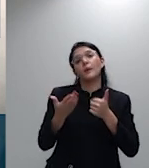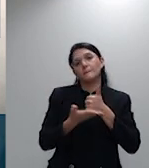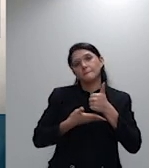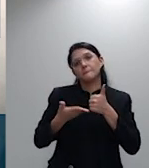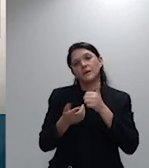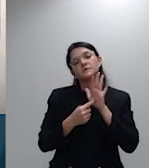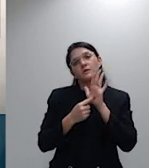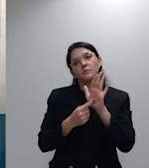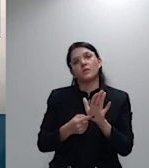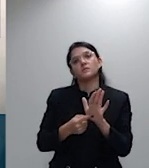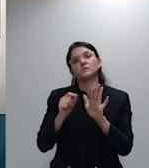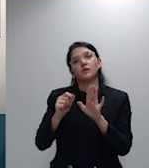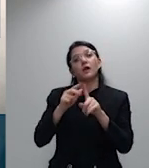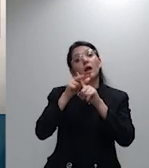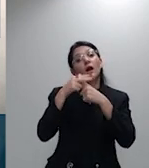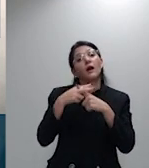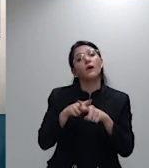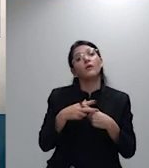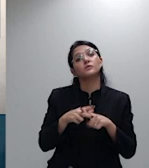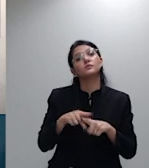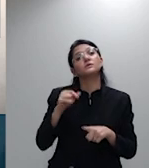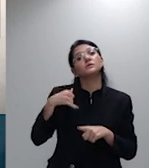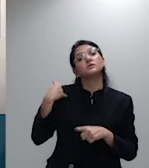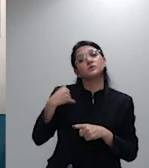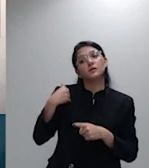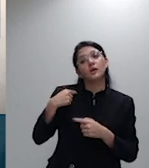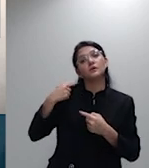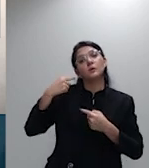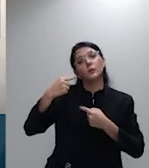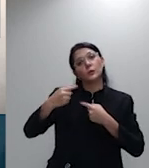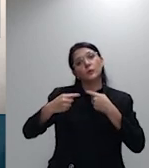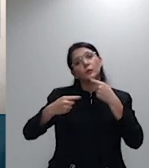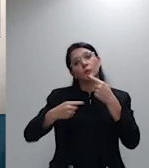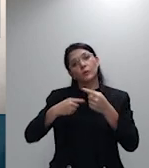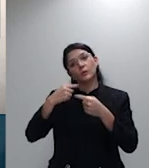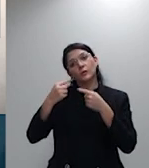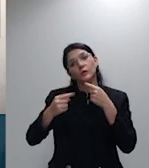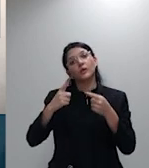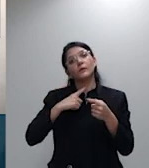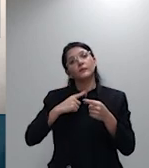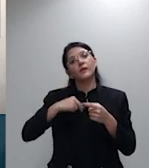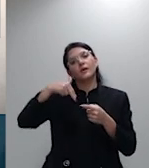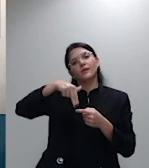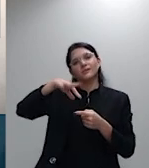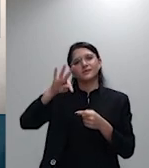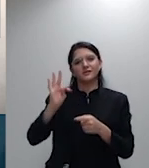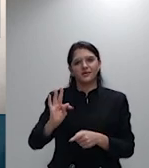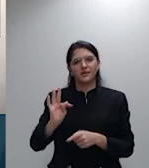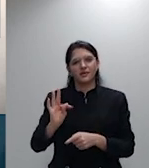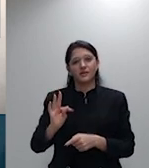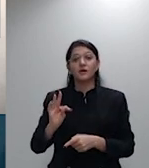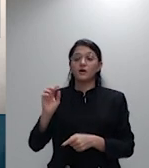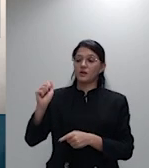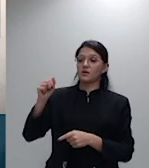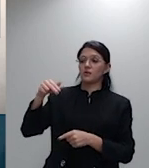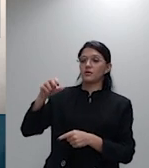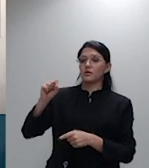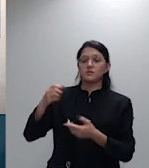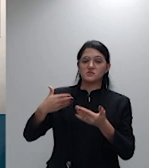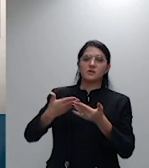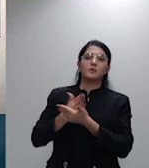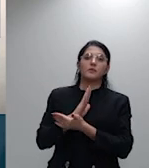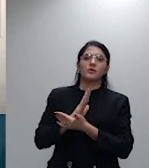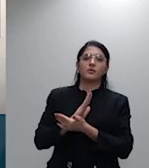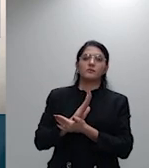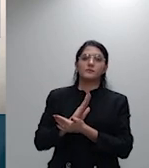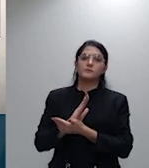uma vez que essa nota técnica é aprovada pela ANS no exercício de sua discricionariedade